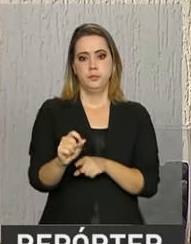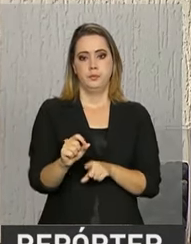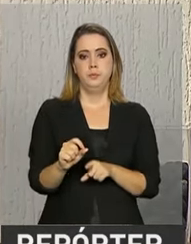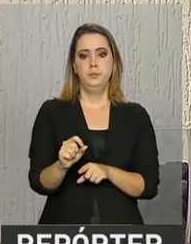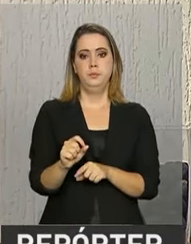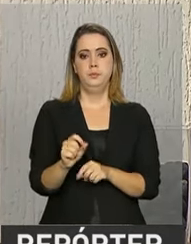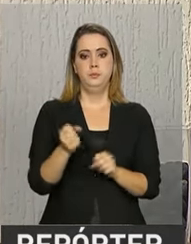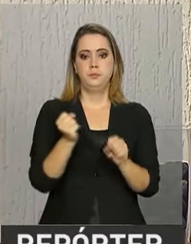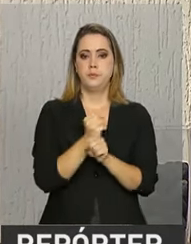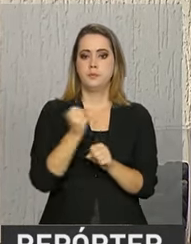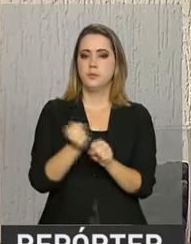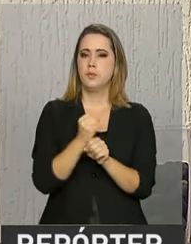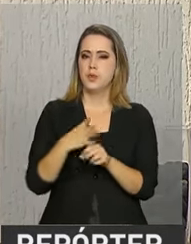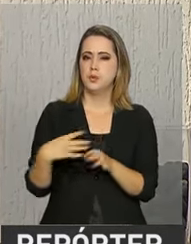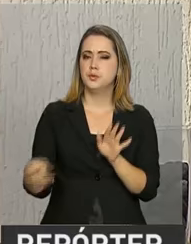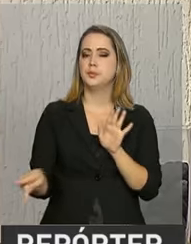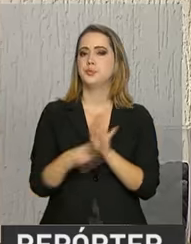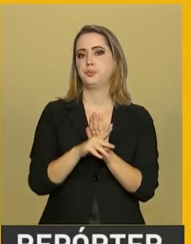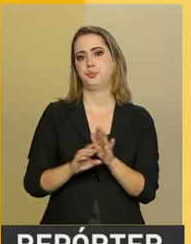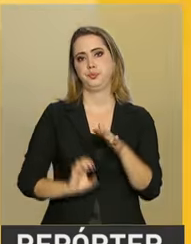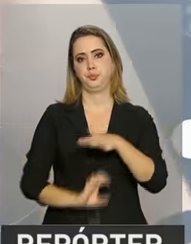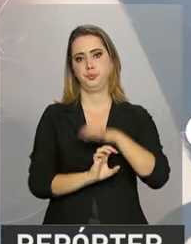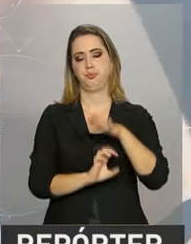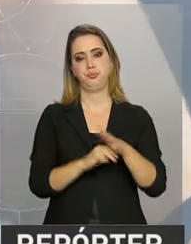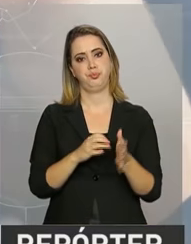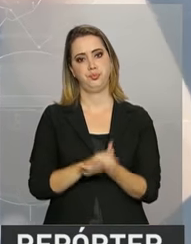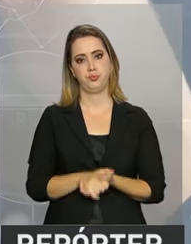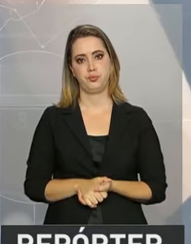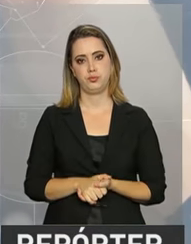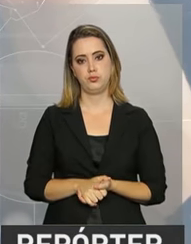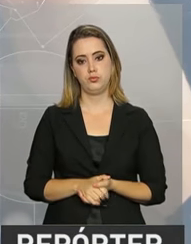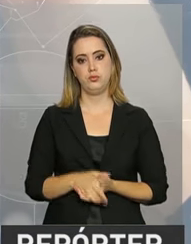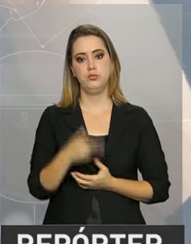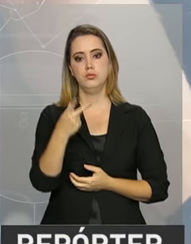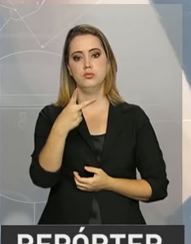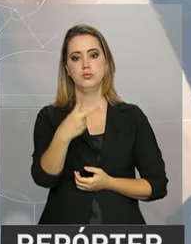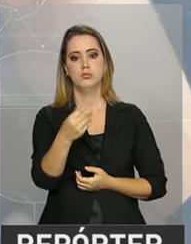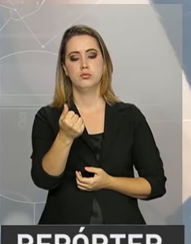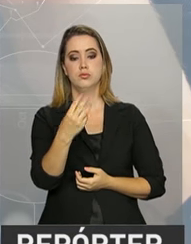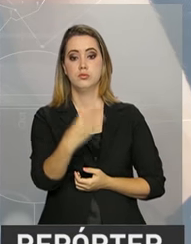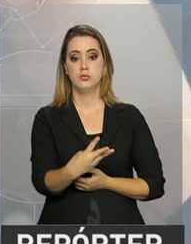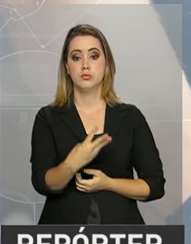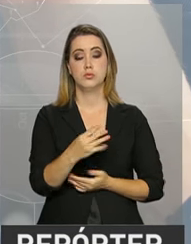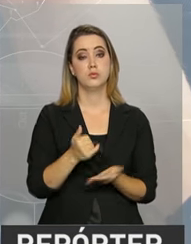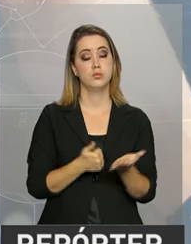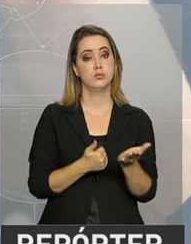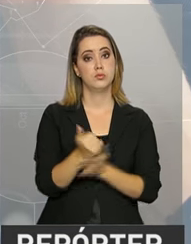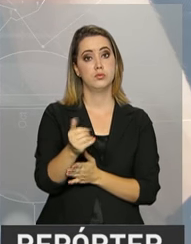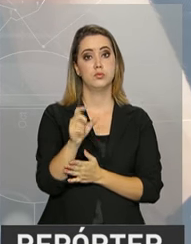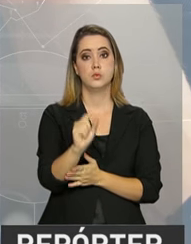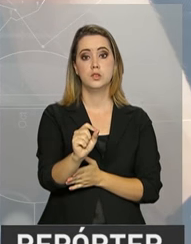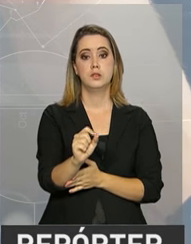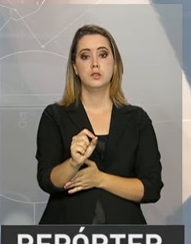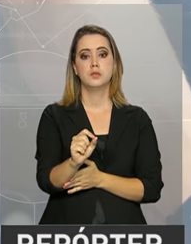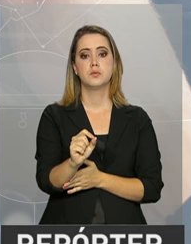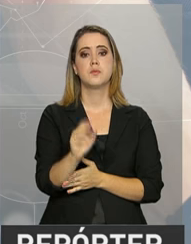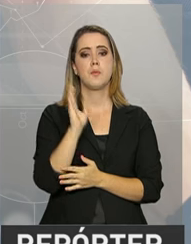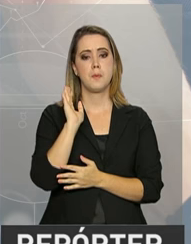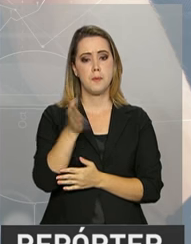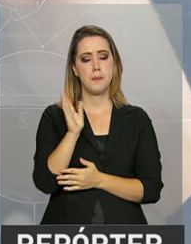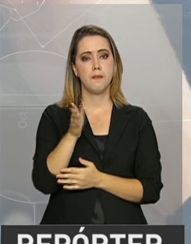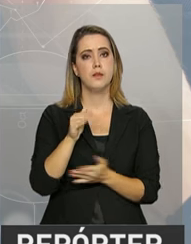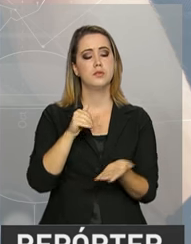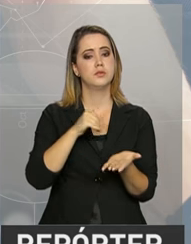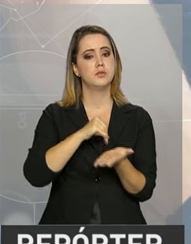e estruturar a sua startup. Desde 2013, quando o programa Inovativa Brasil começou, já se